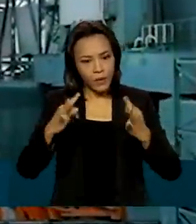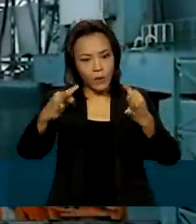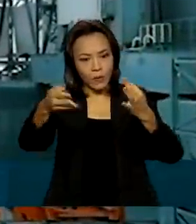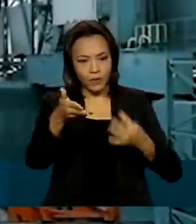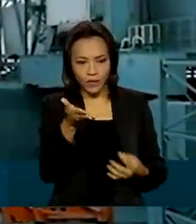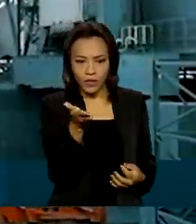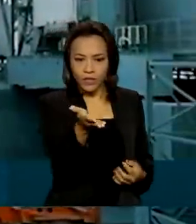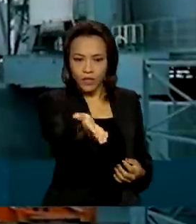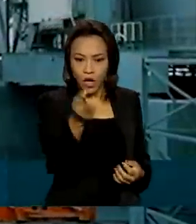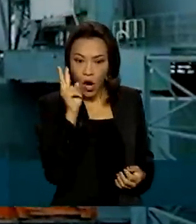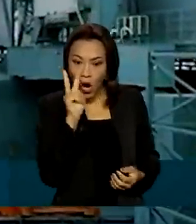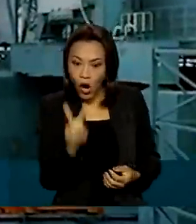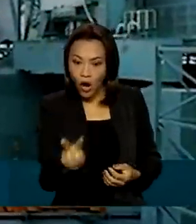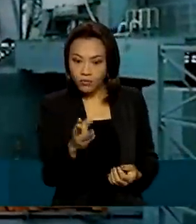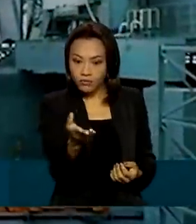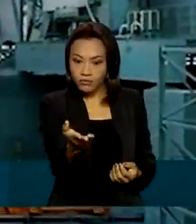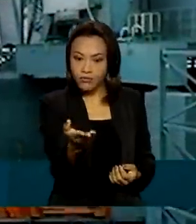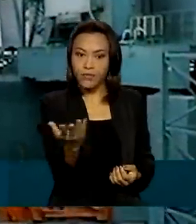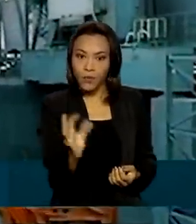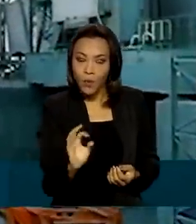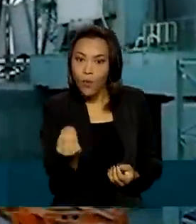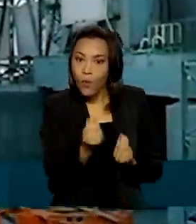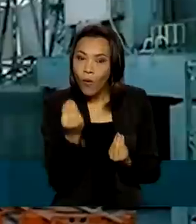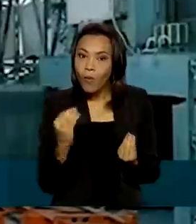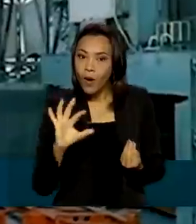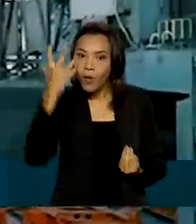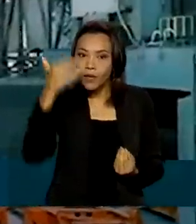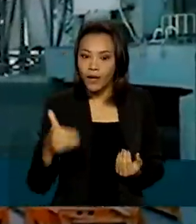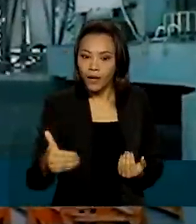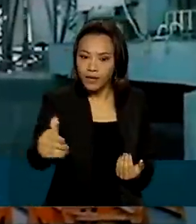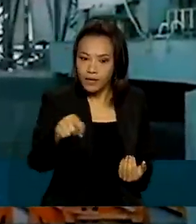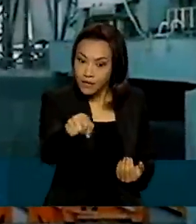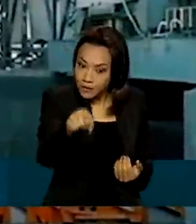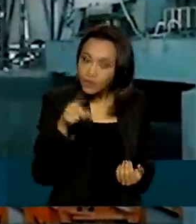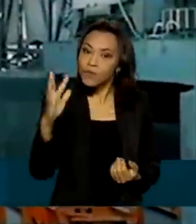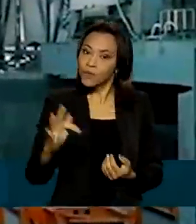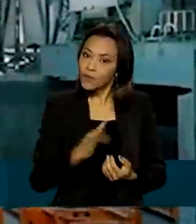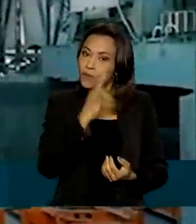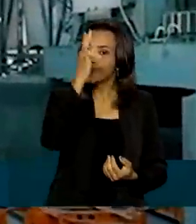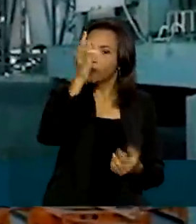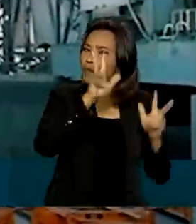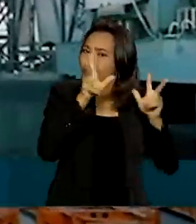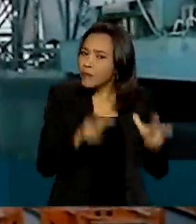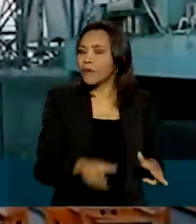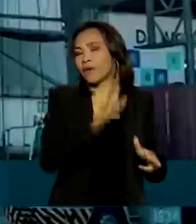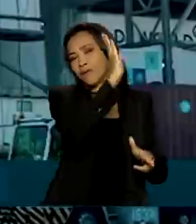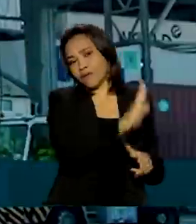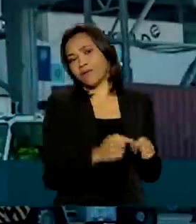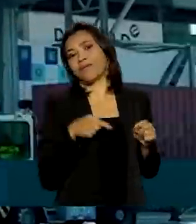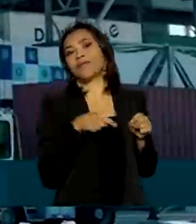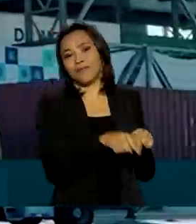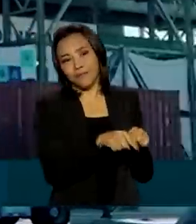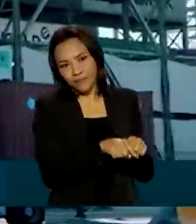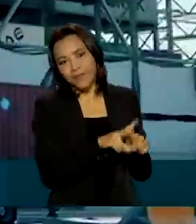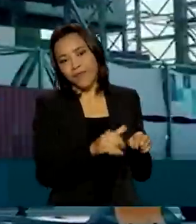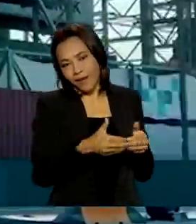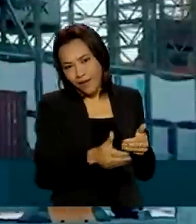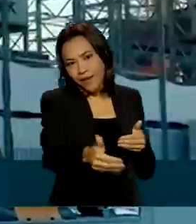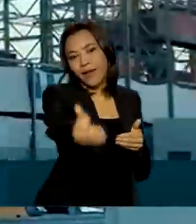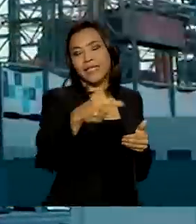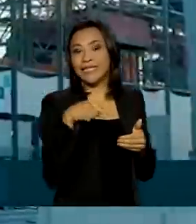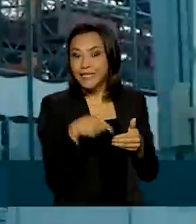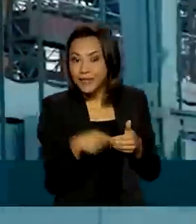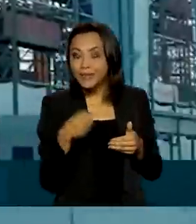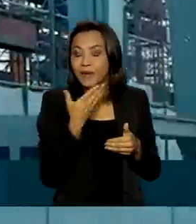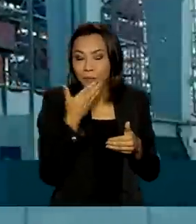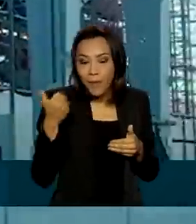A gente está vendo como é que isso funciona. Isso é prenúncio, que no futuro a gente vai poder ter coisas semelhantes nos portos brasileiros, que vai aumentar